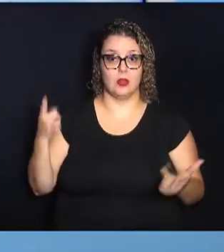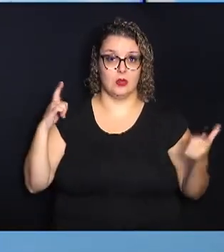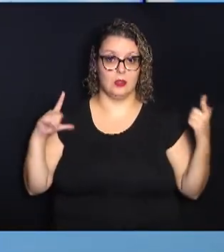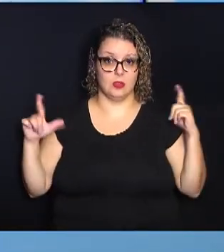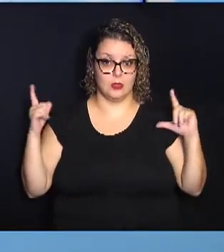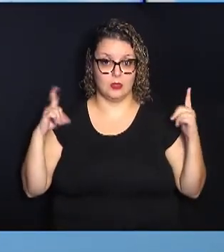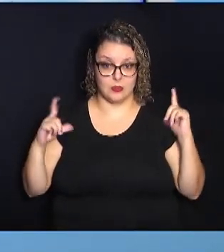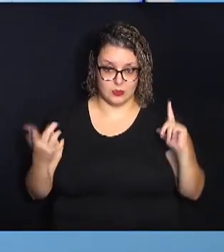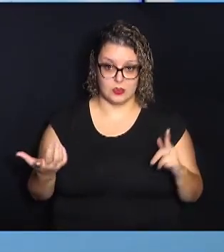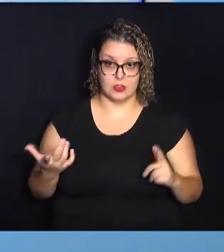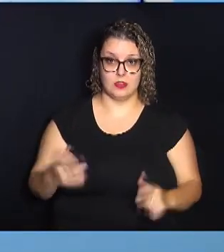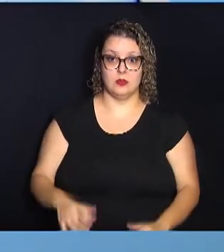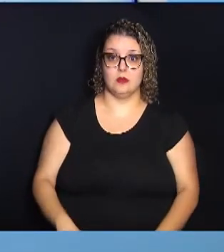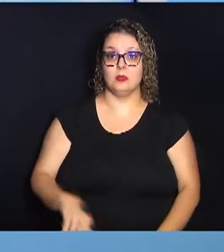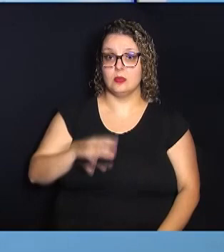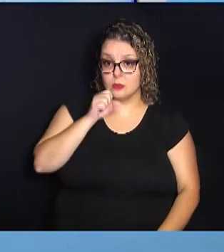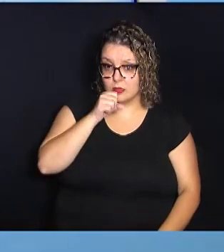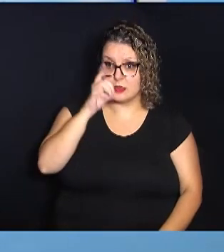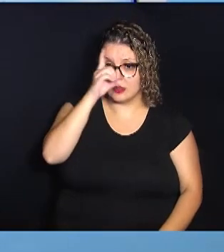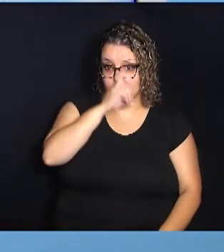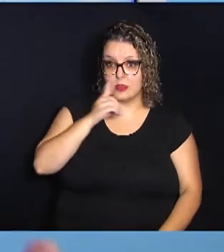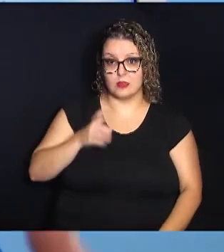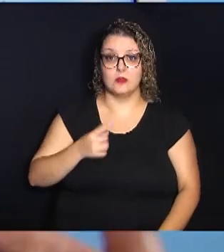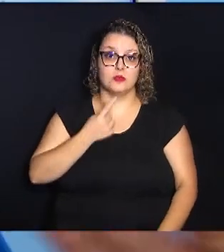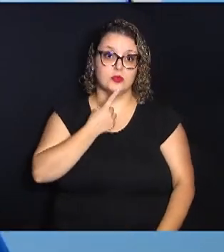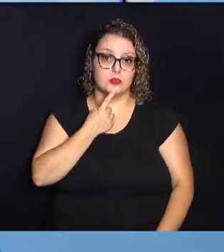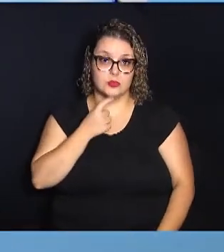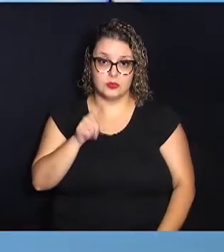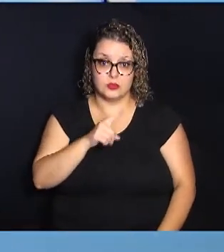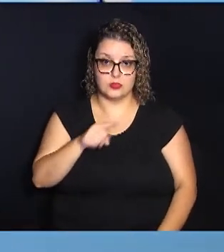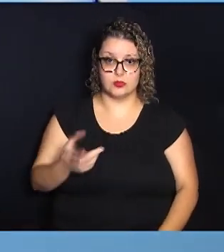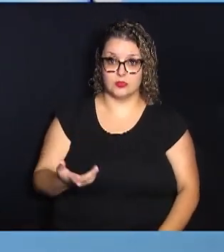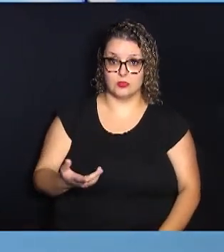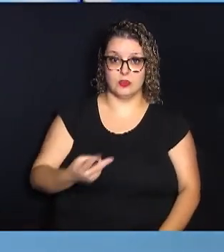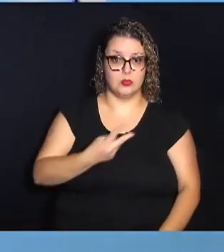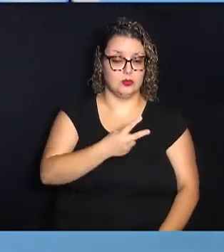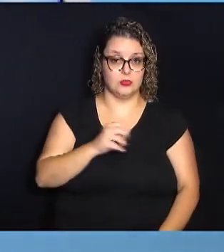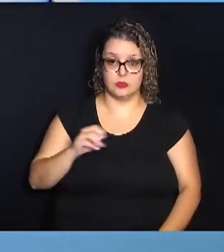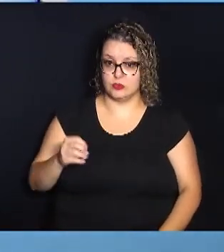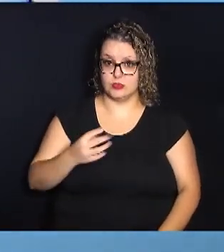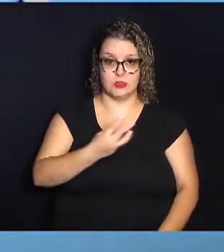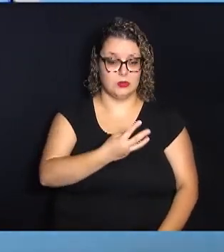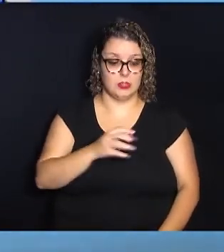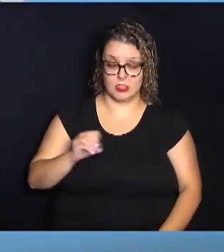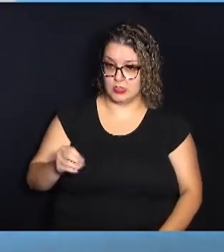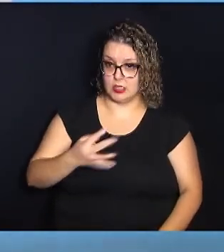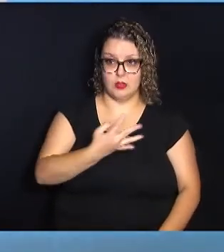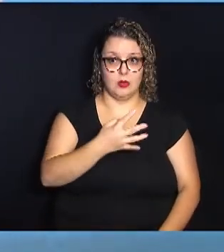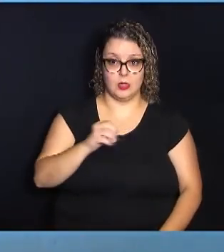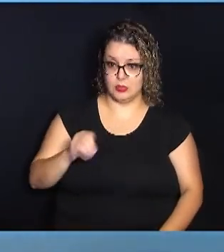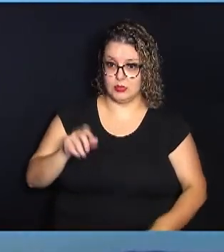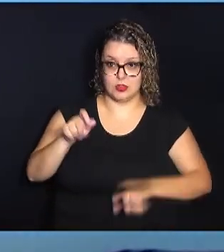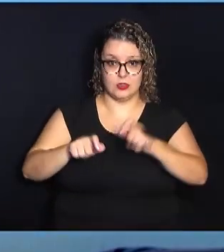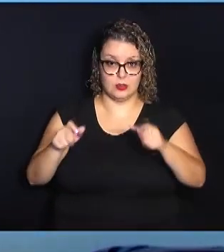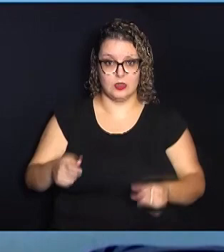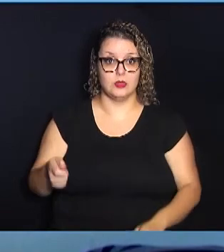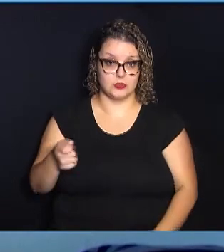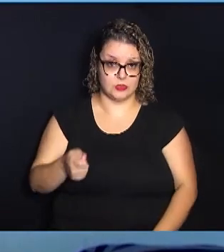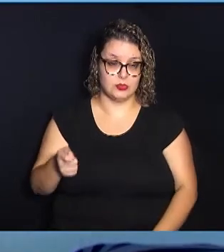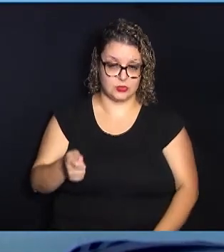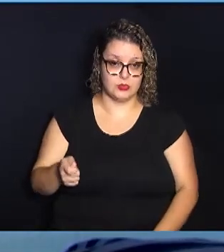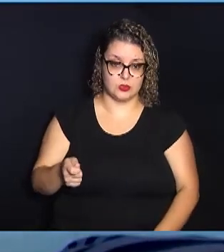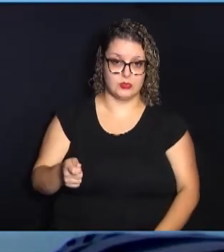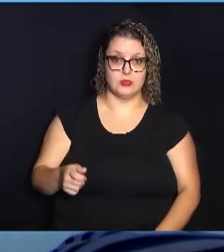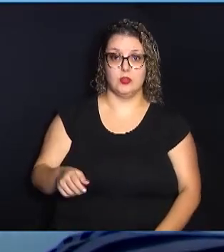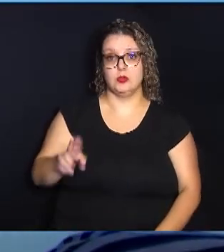Quer dizer, sábado, domingo, feriado, aqui vem 200, 300, 400 sócios, usam